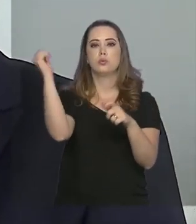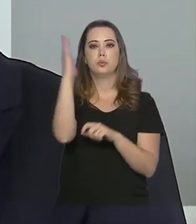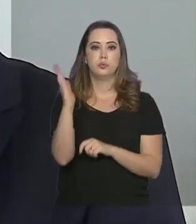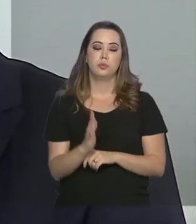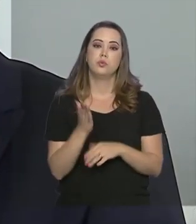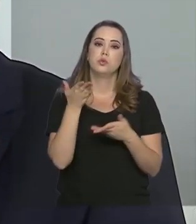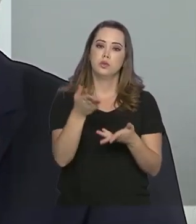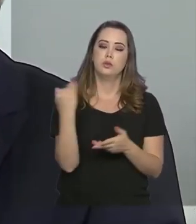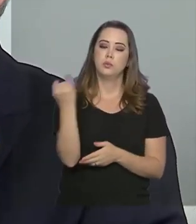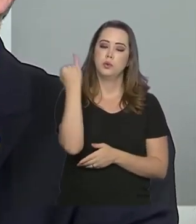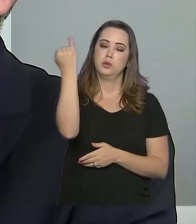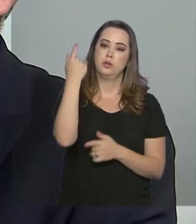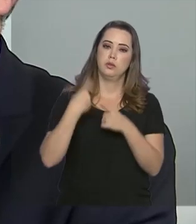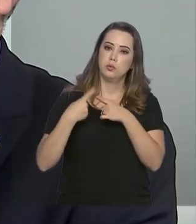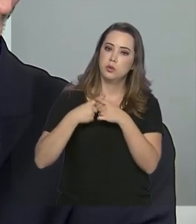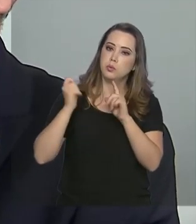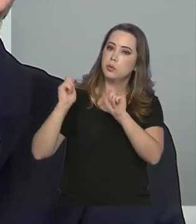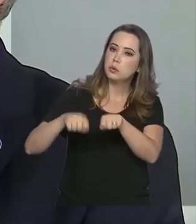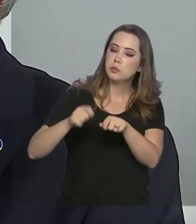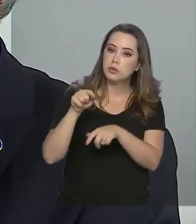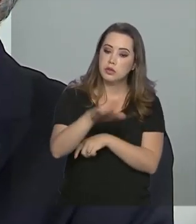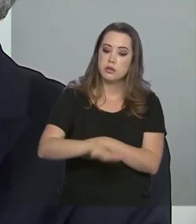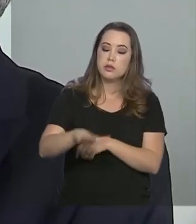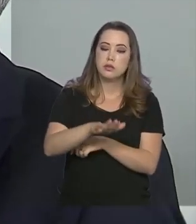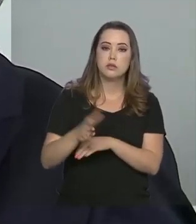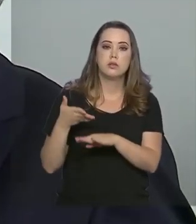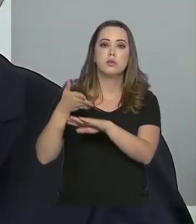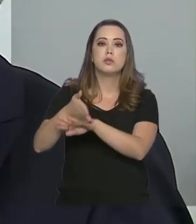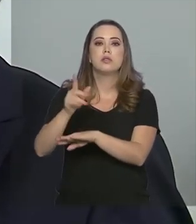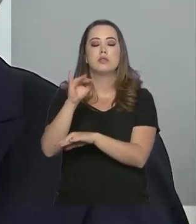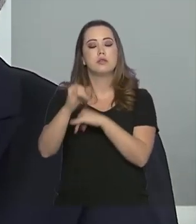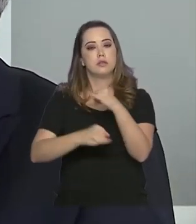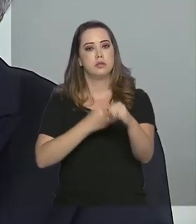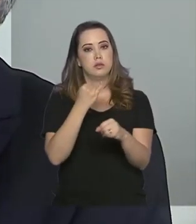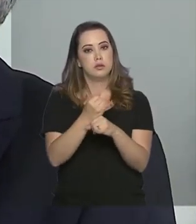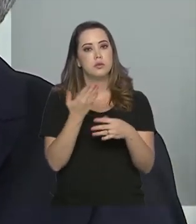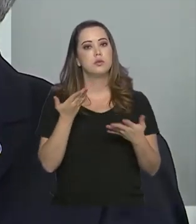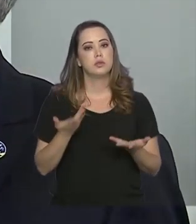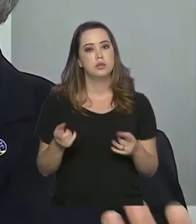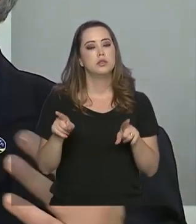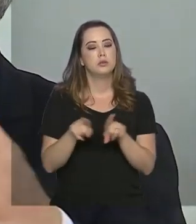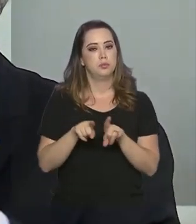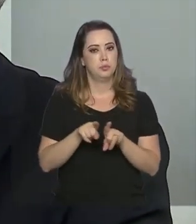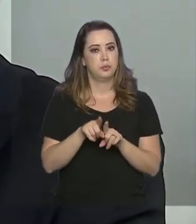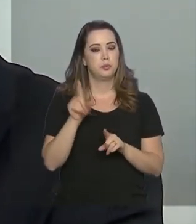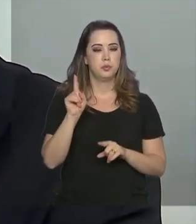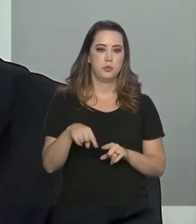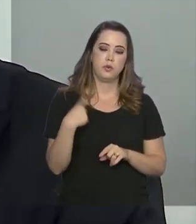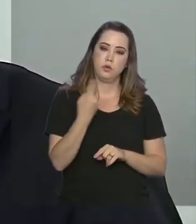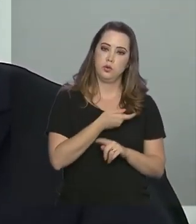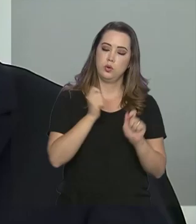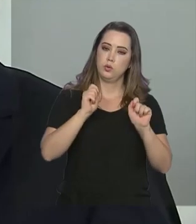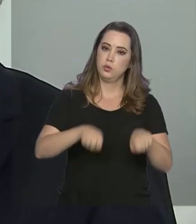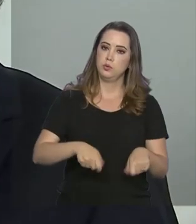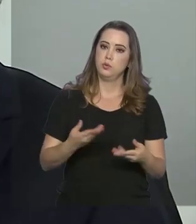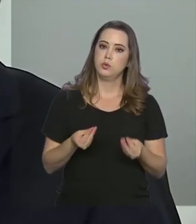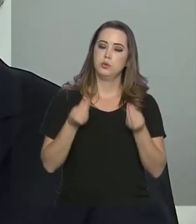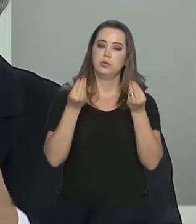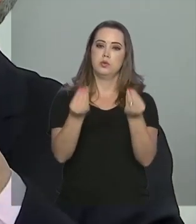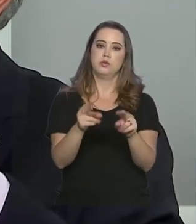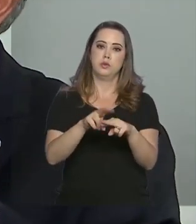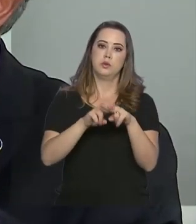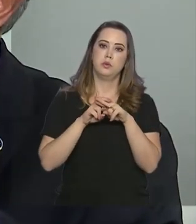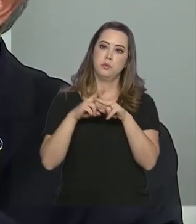E isso é interessante porque permite que essas crianças tenham acesso à internet, que também nós podemos prover